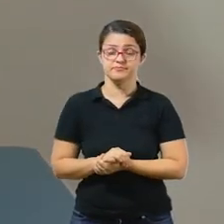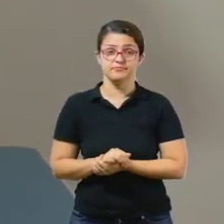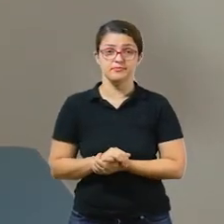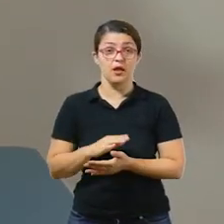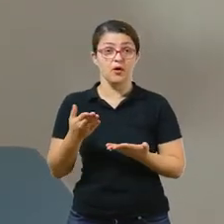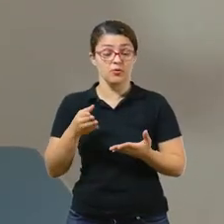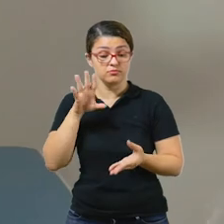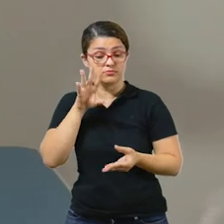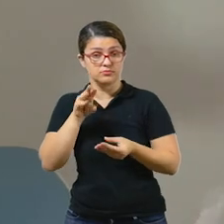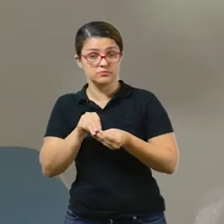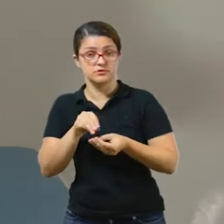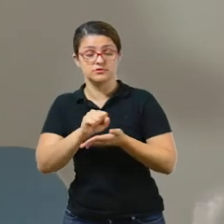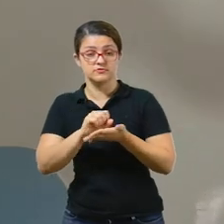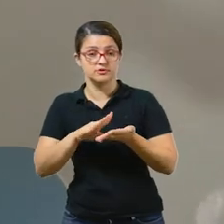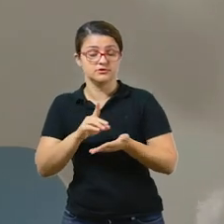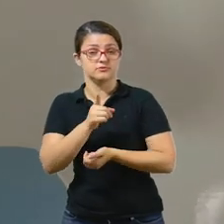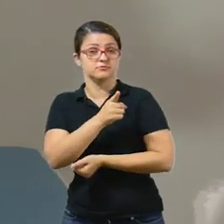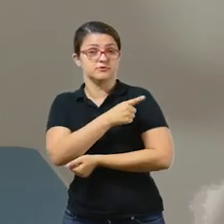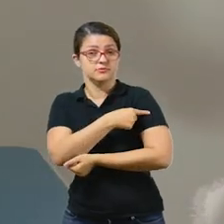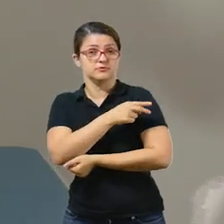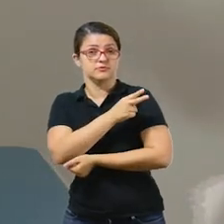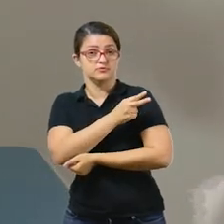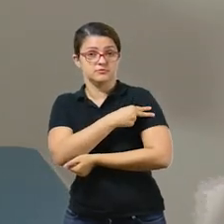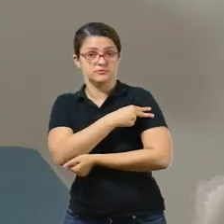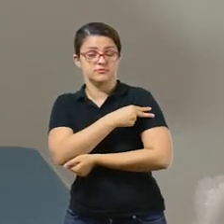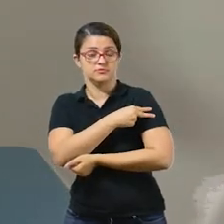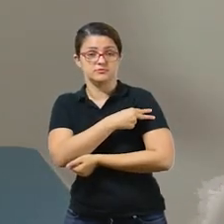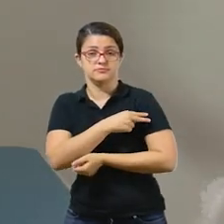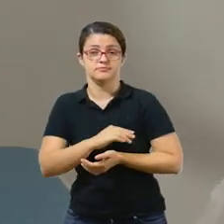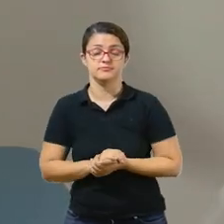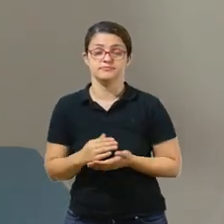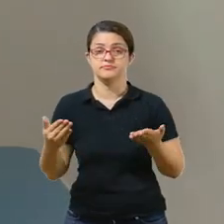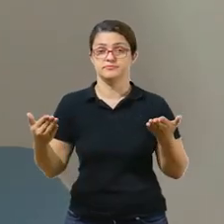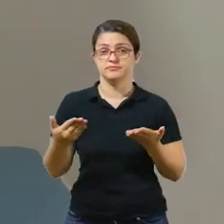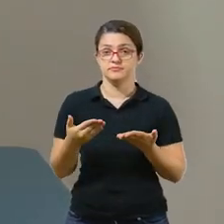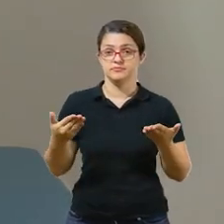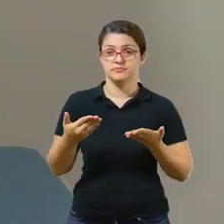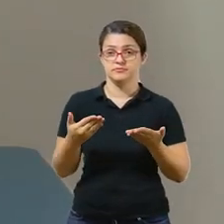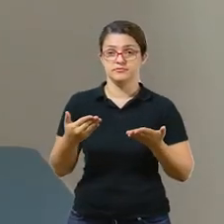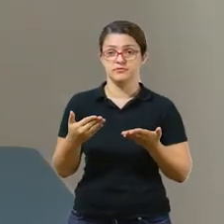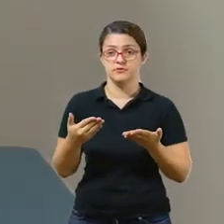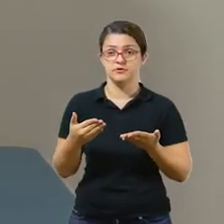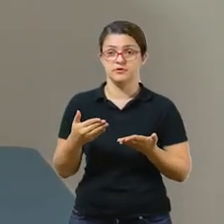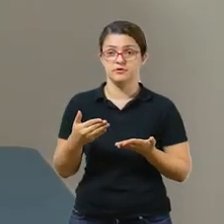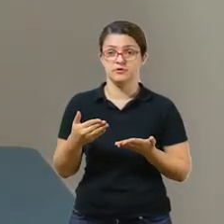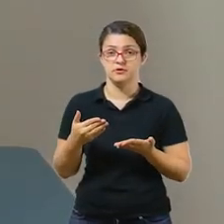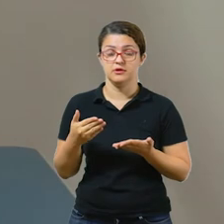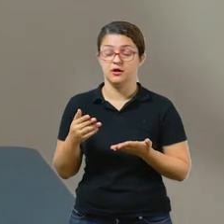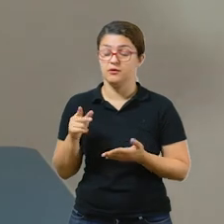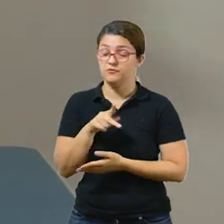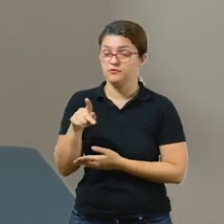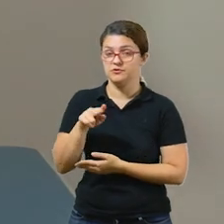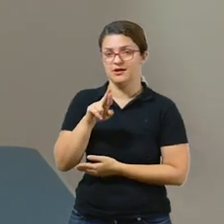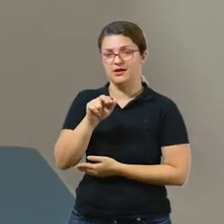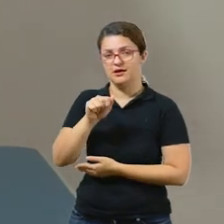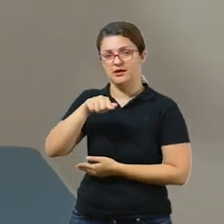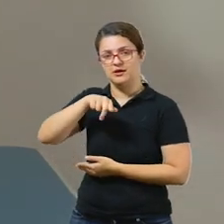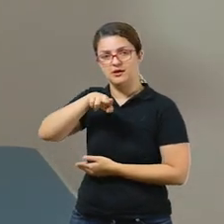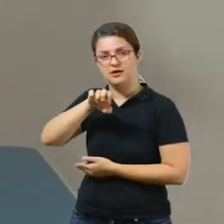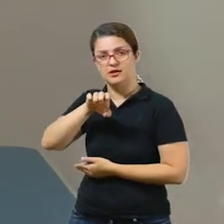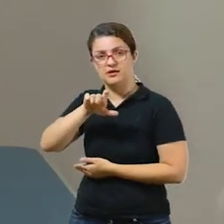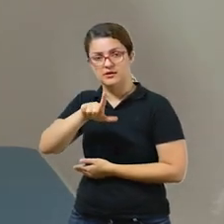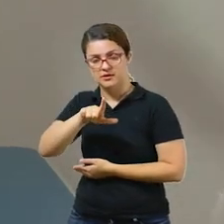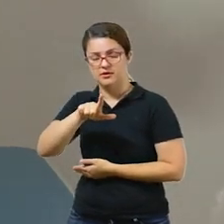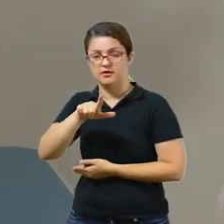Então, fechamos aqui as lições para o primeiro e para o segundo ano. Agora, vocês vão ficar com a professora Raquel, que